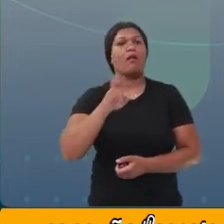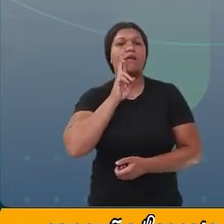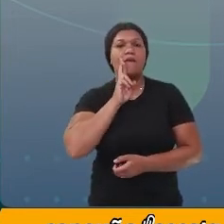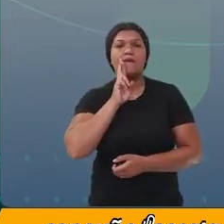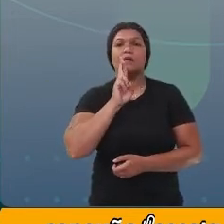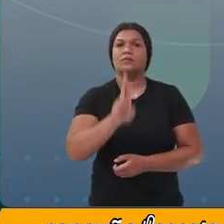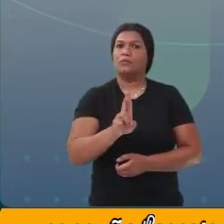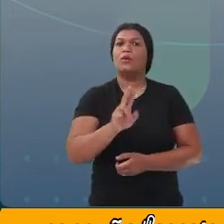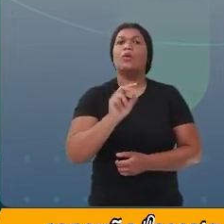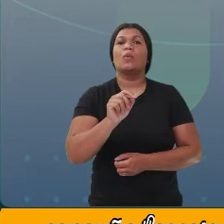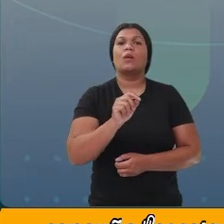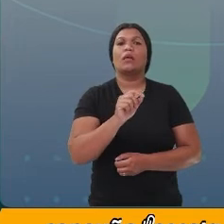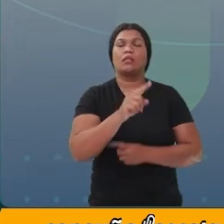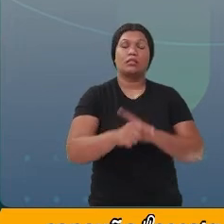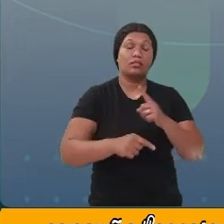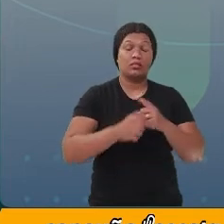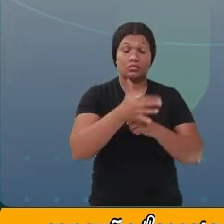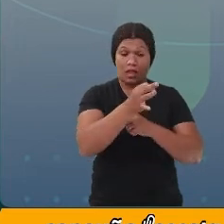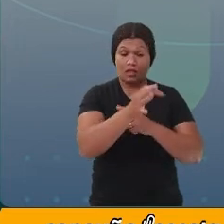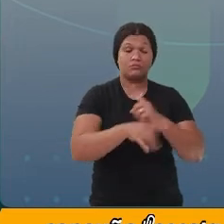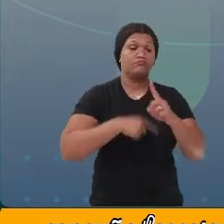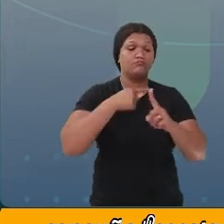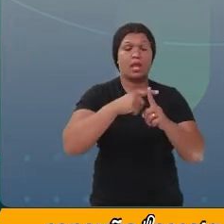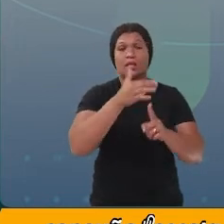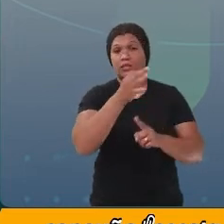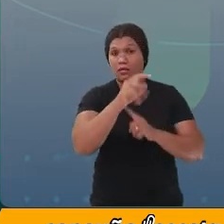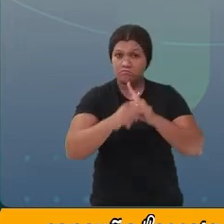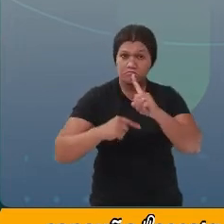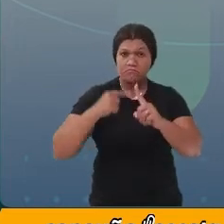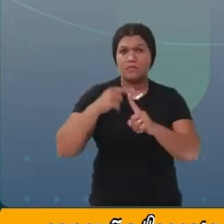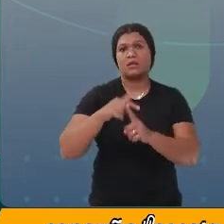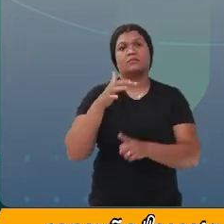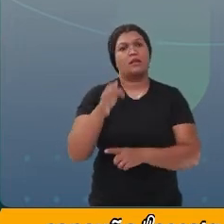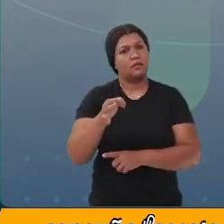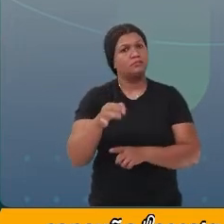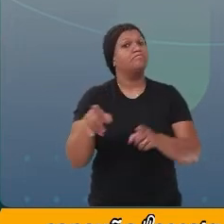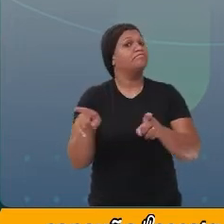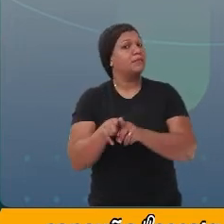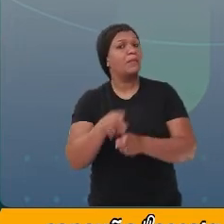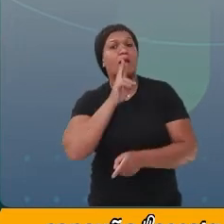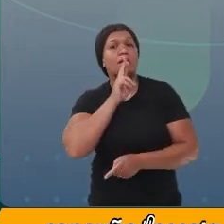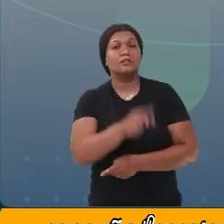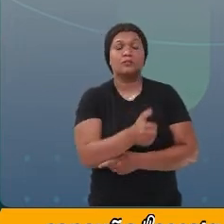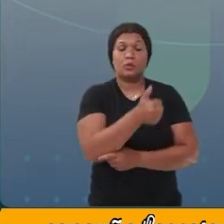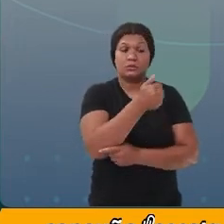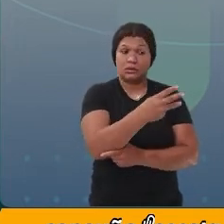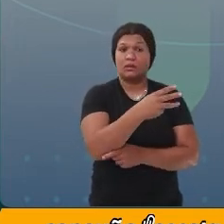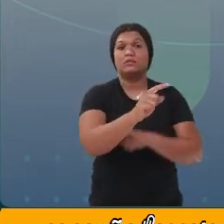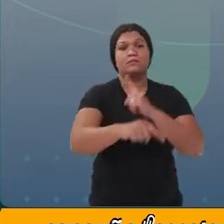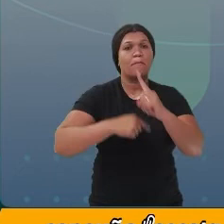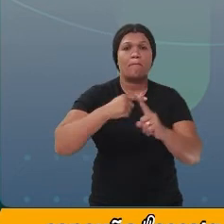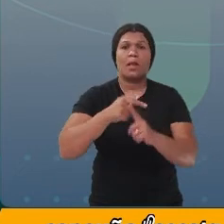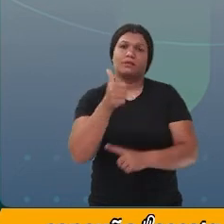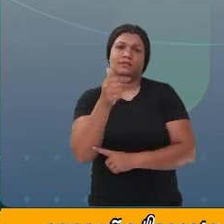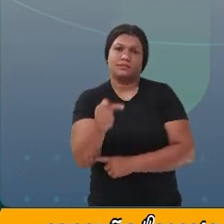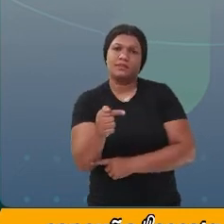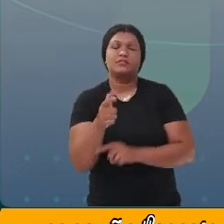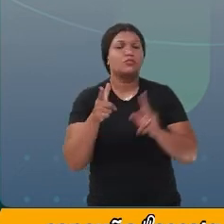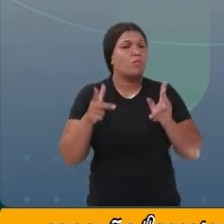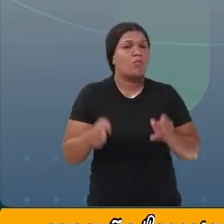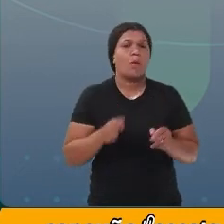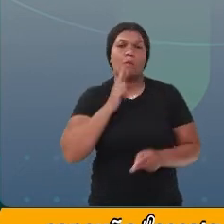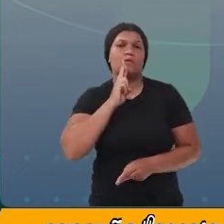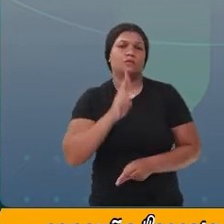resposta de 10 mais 10 mais 10, mas também é a resposta de 13 mais 17, 17,